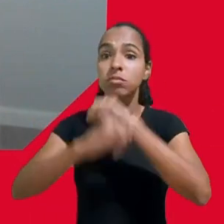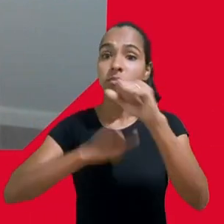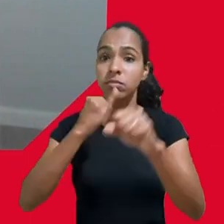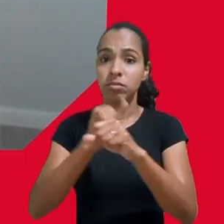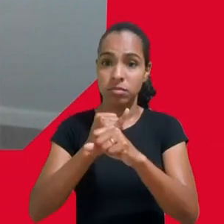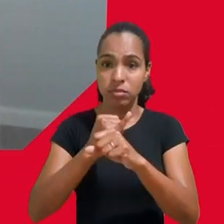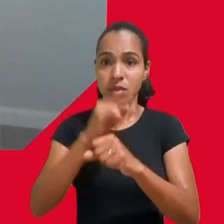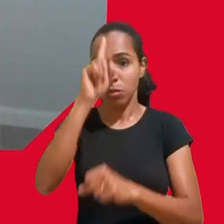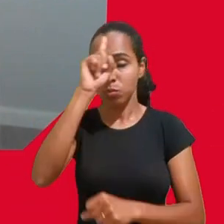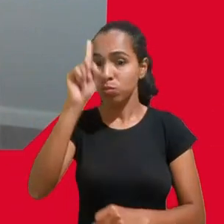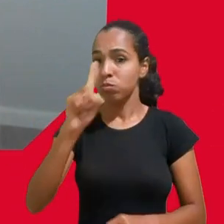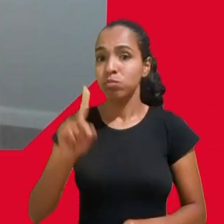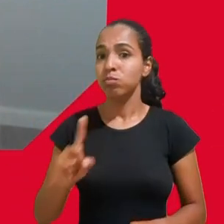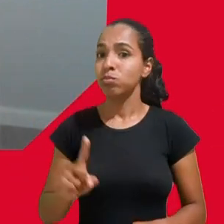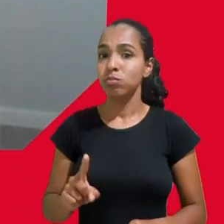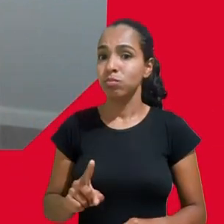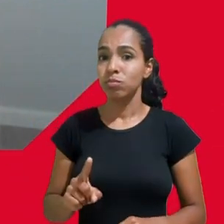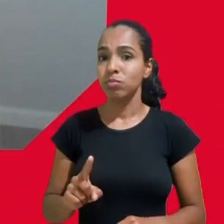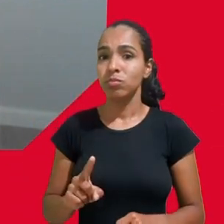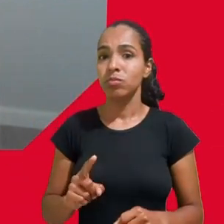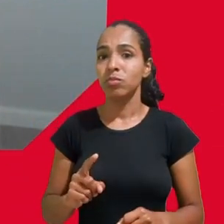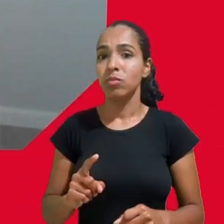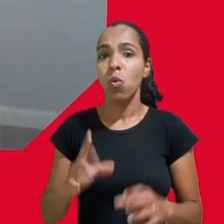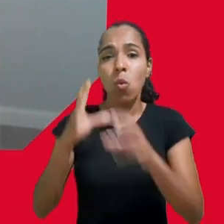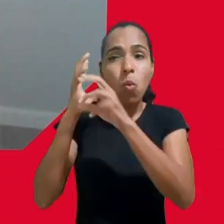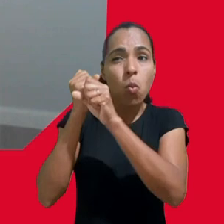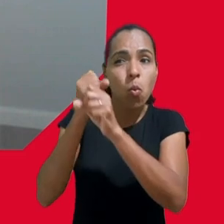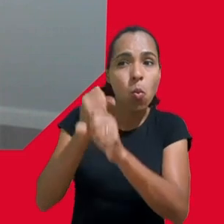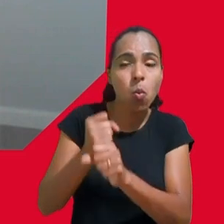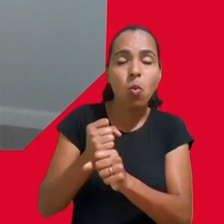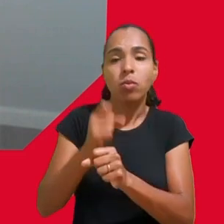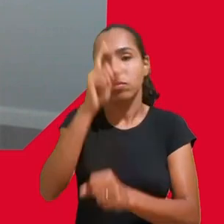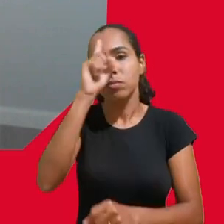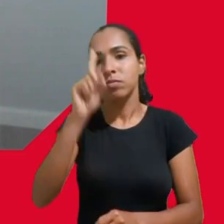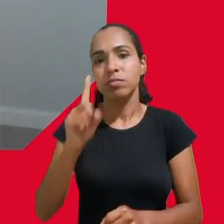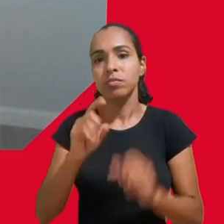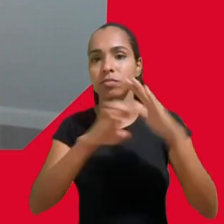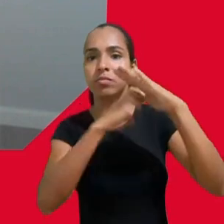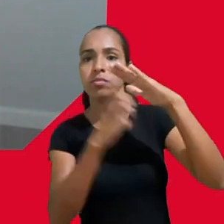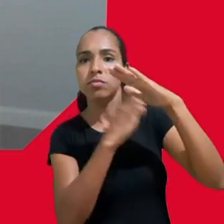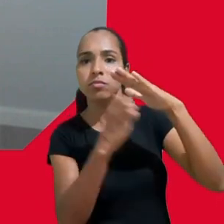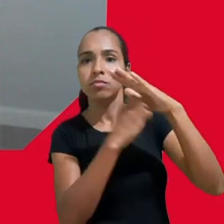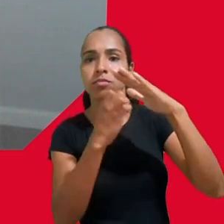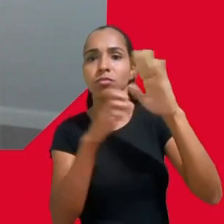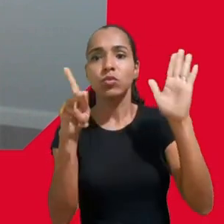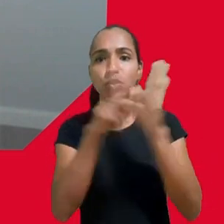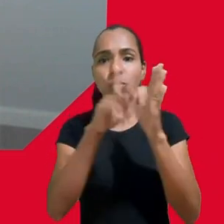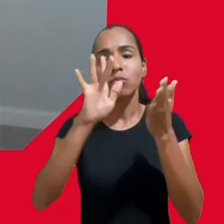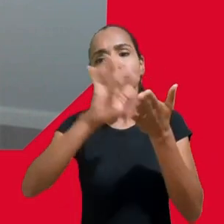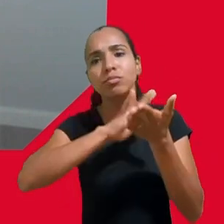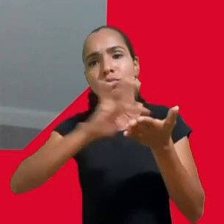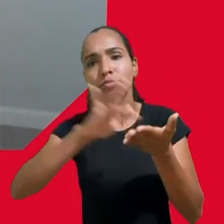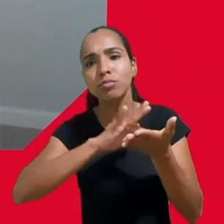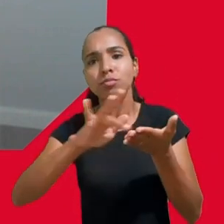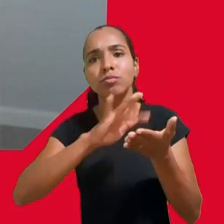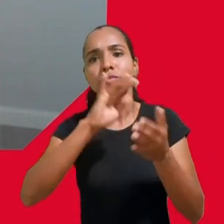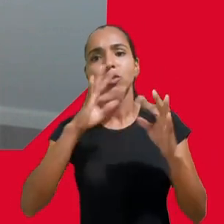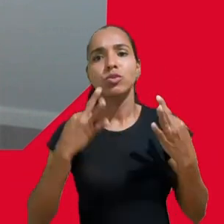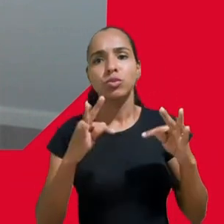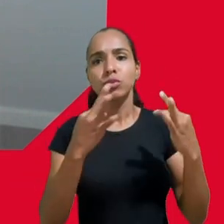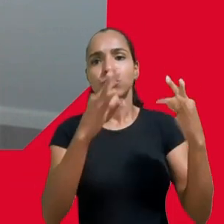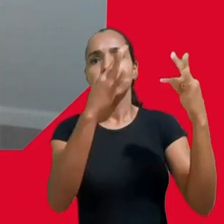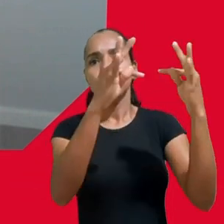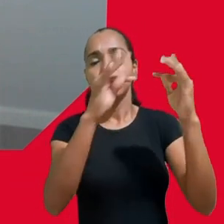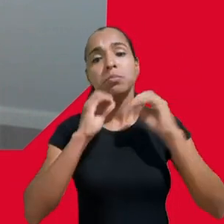e como a gente viu na entrevista essas empresas de tecnologia elas distribuem seus produtos globalmente e elas